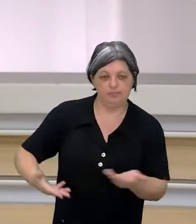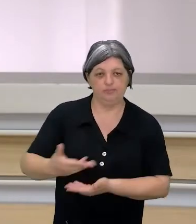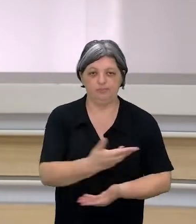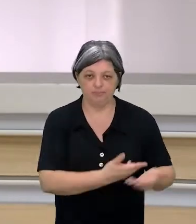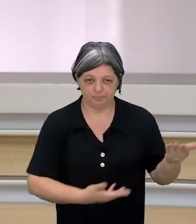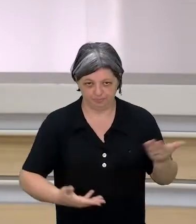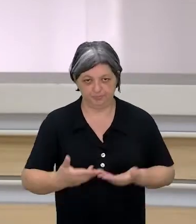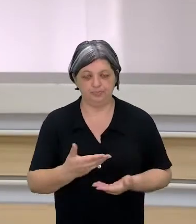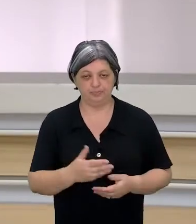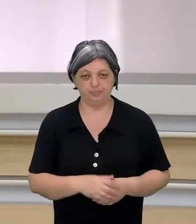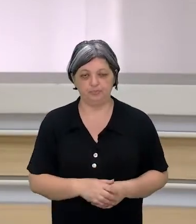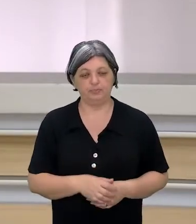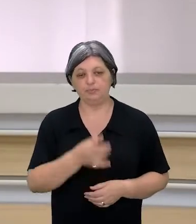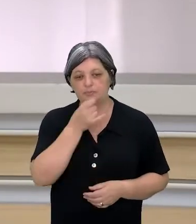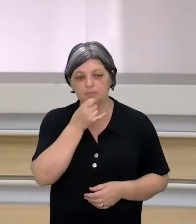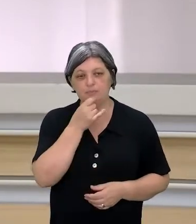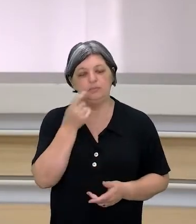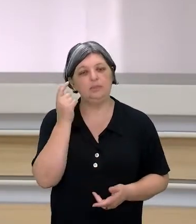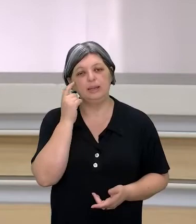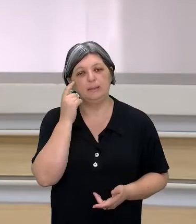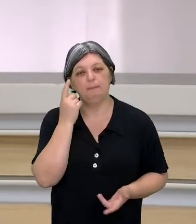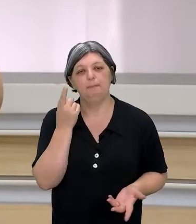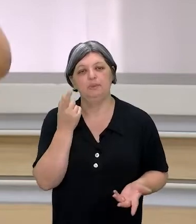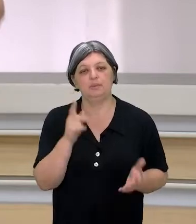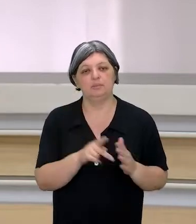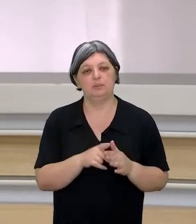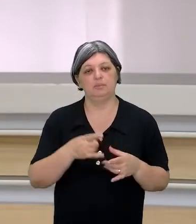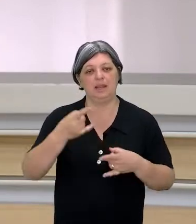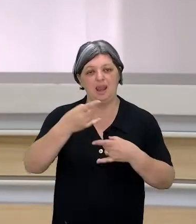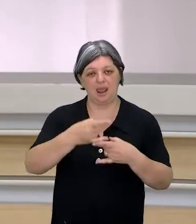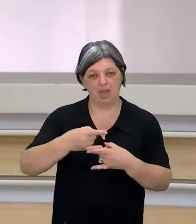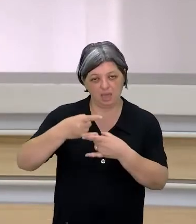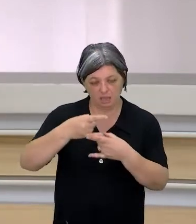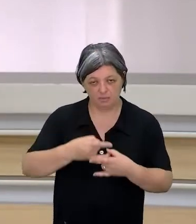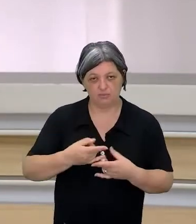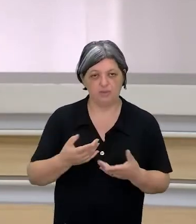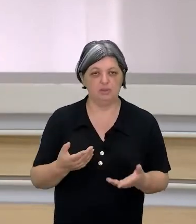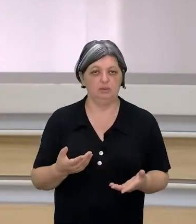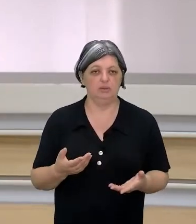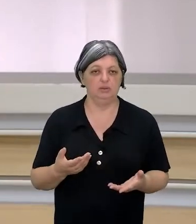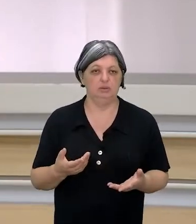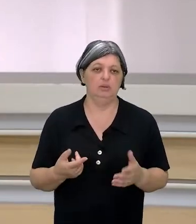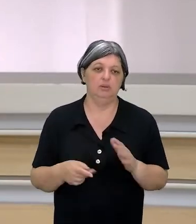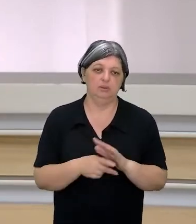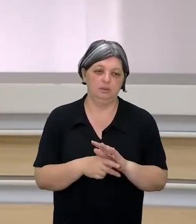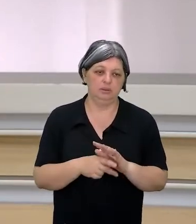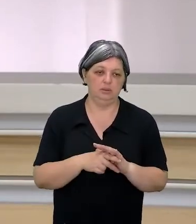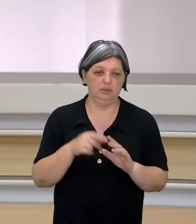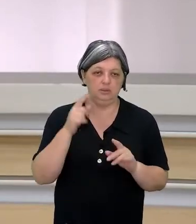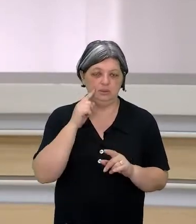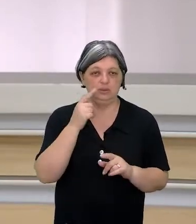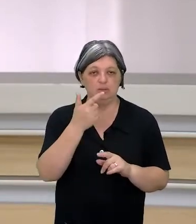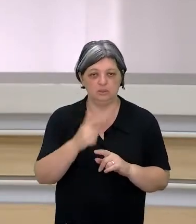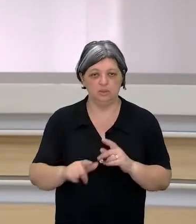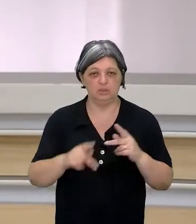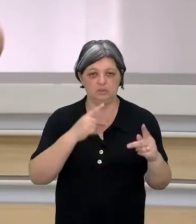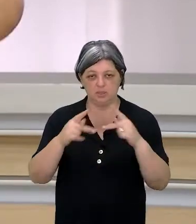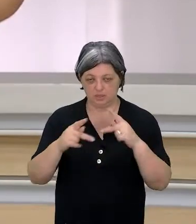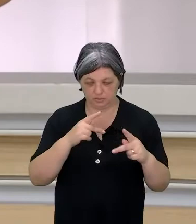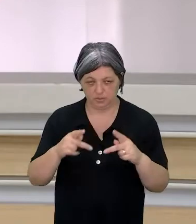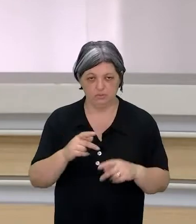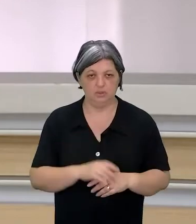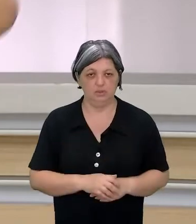desses meios. Então, quando a gente pensa sobre as lives, quando a gente pensa sobre os streamings, e aí eu falo dos